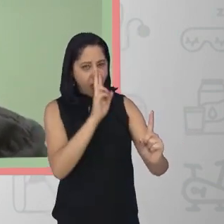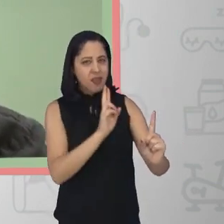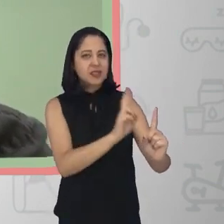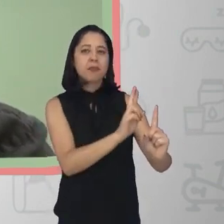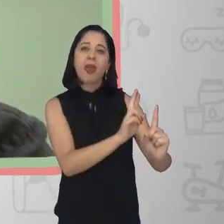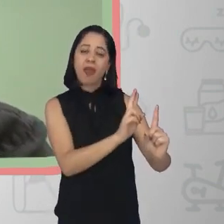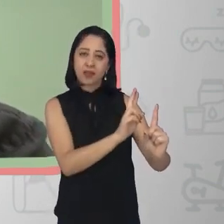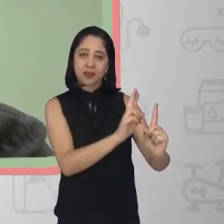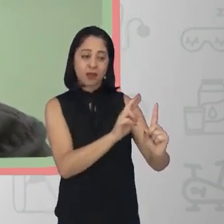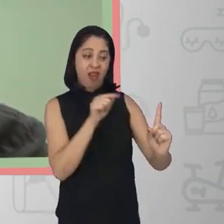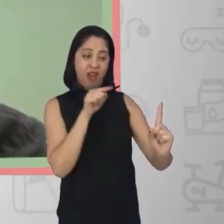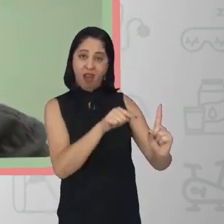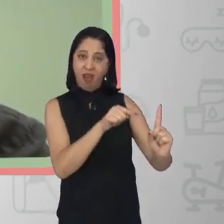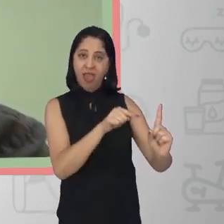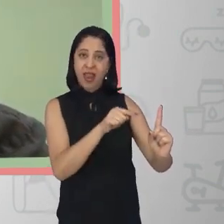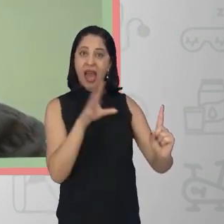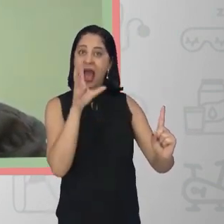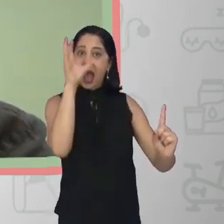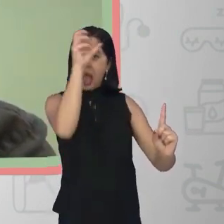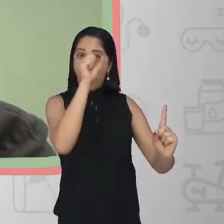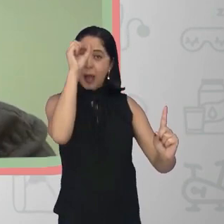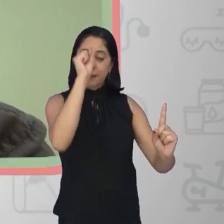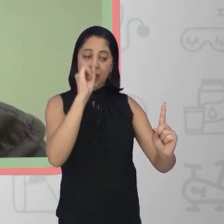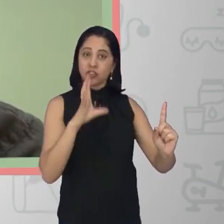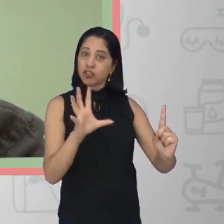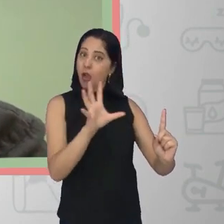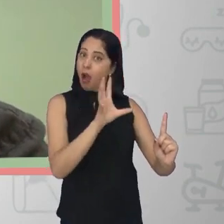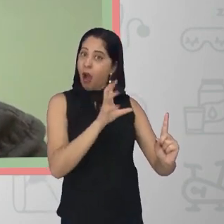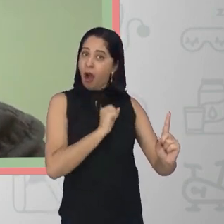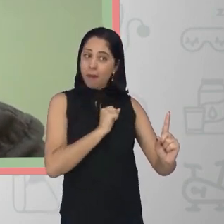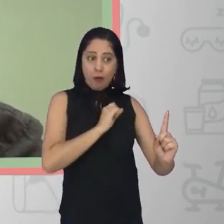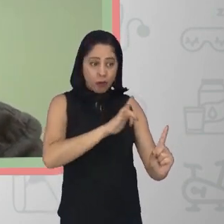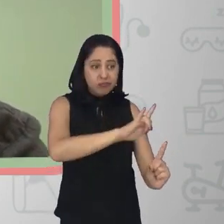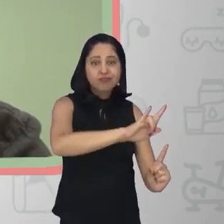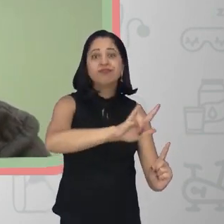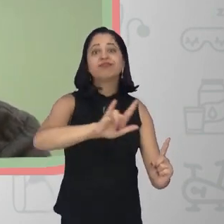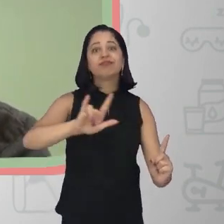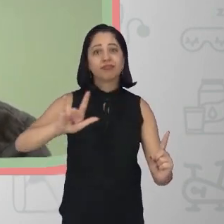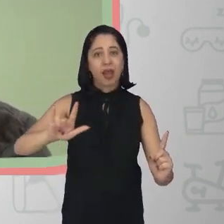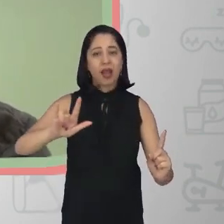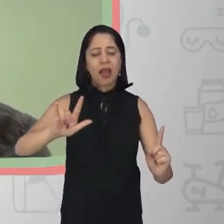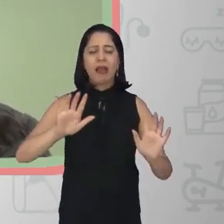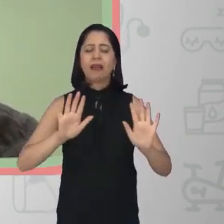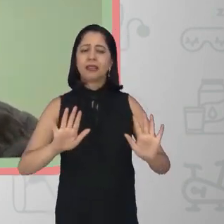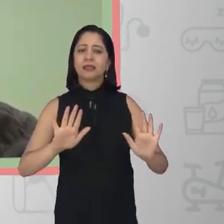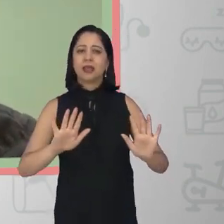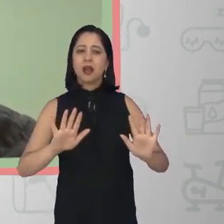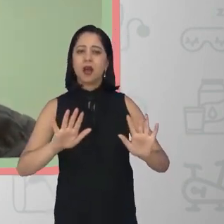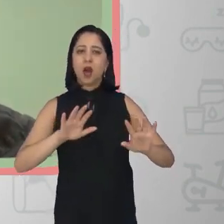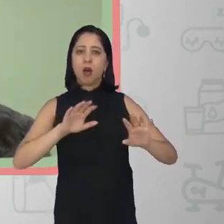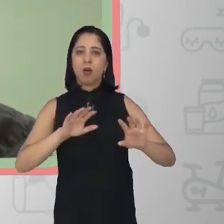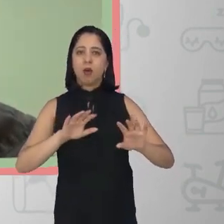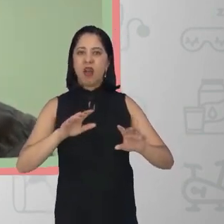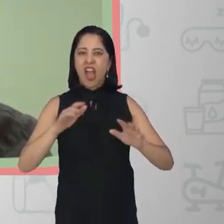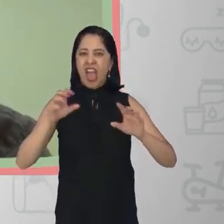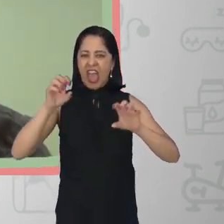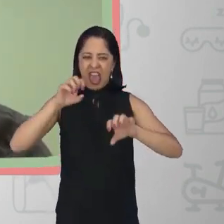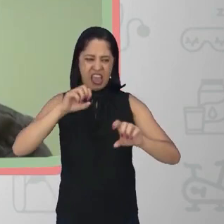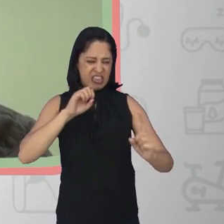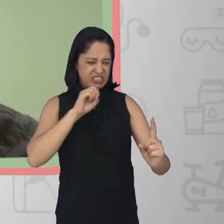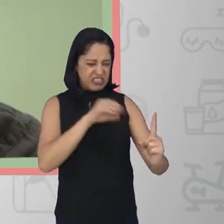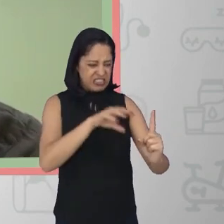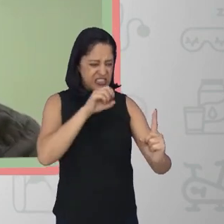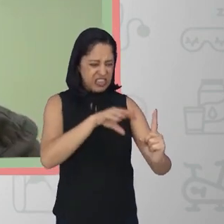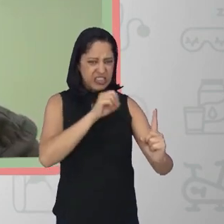amor, ela vai aprender a amar. Então, me parece óbvia a ideia da educação não violenta. O que